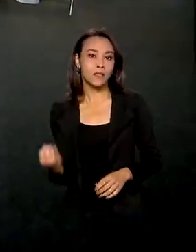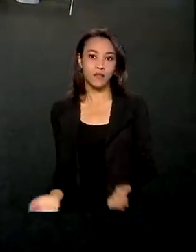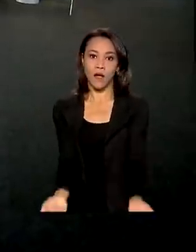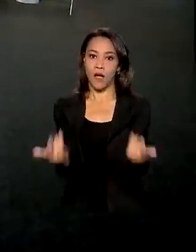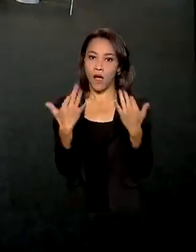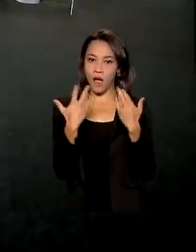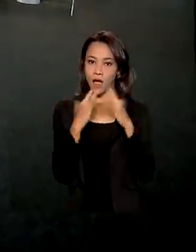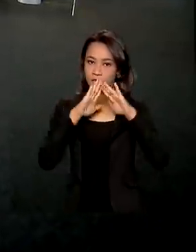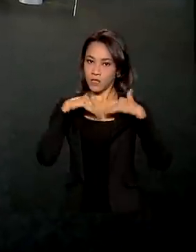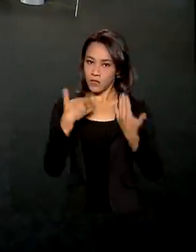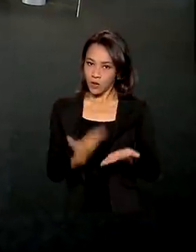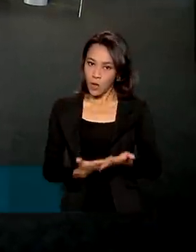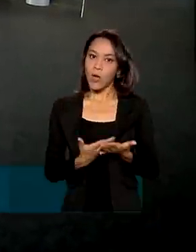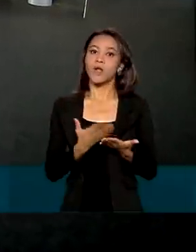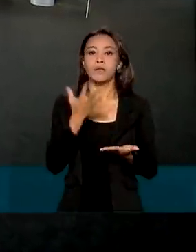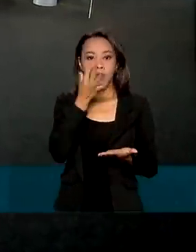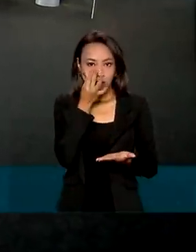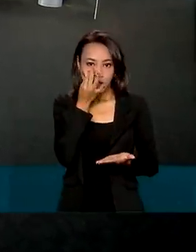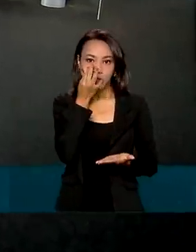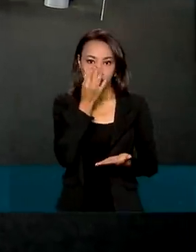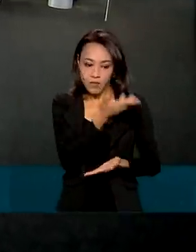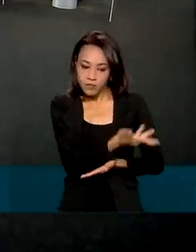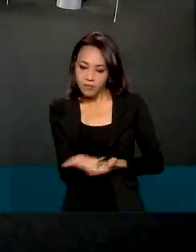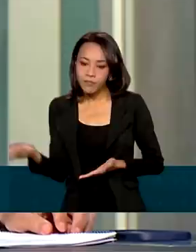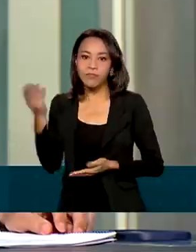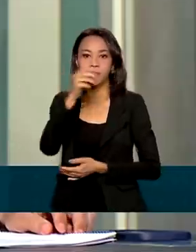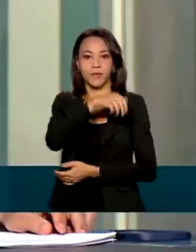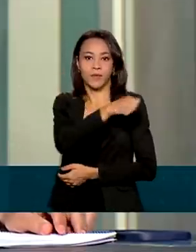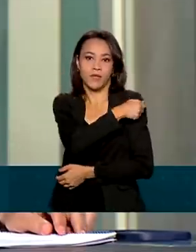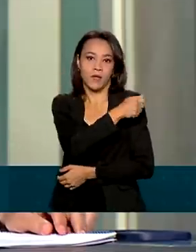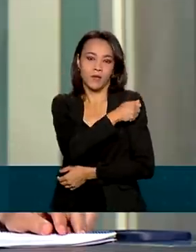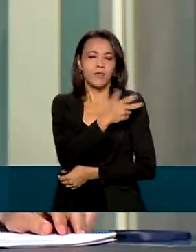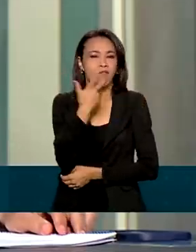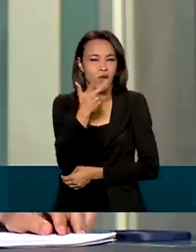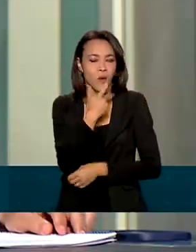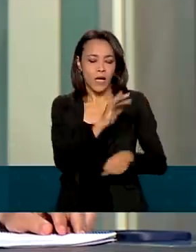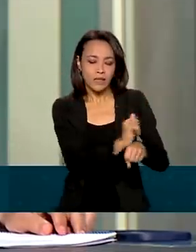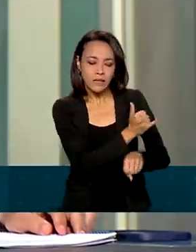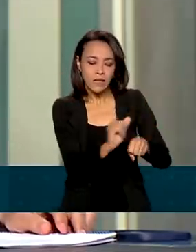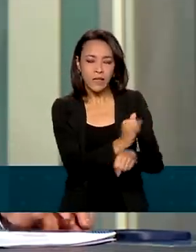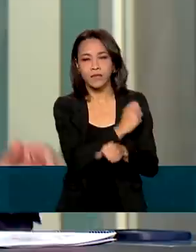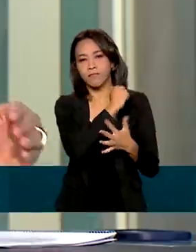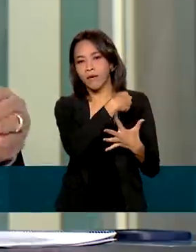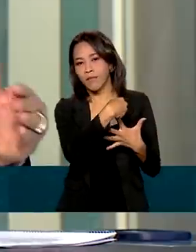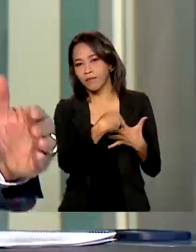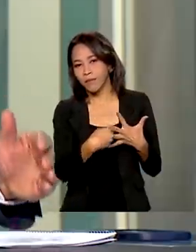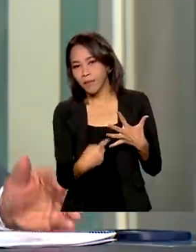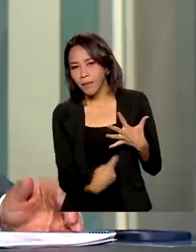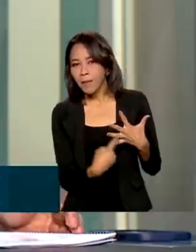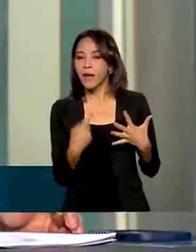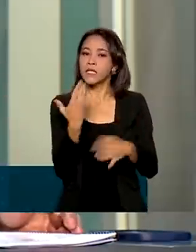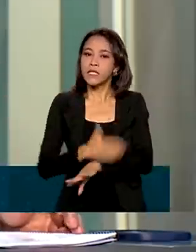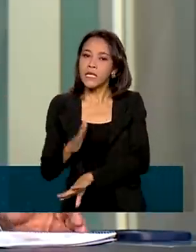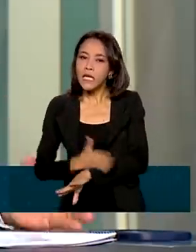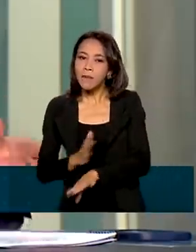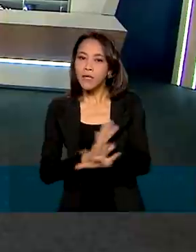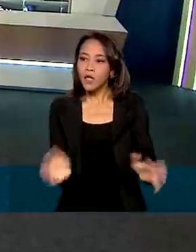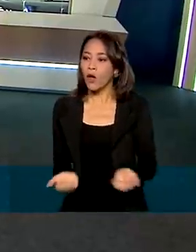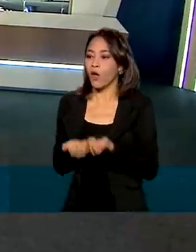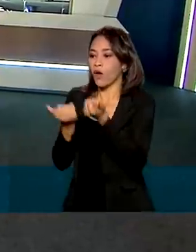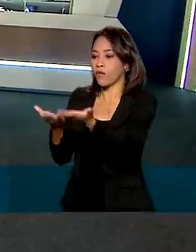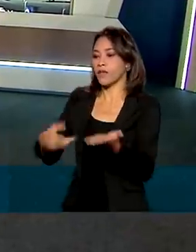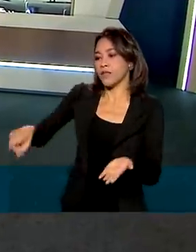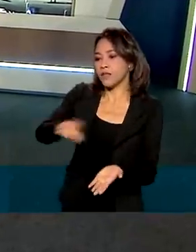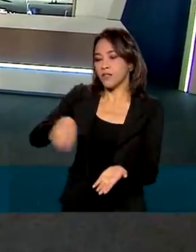estudantes. Segundo ele, apesar da capacitação e das ferramentas oferecidas aos professores, o ensino remoto